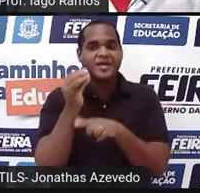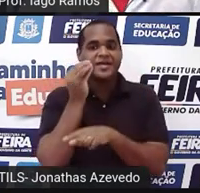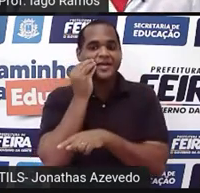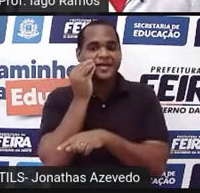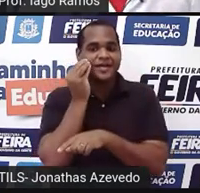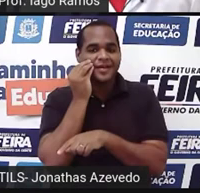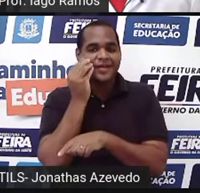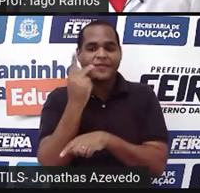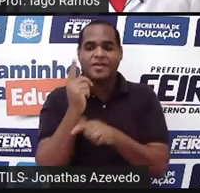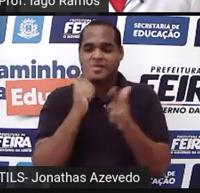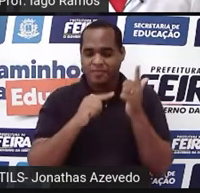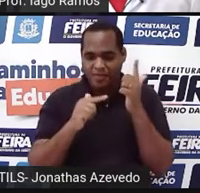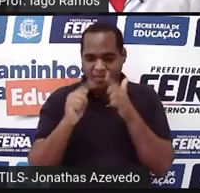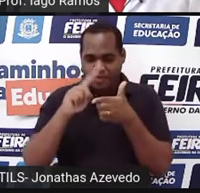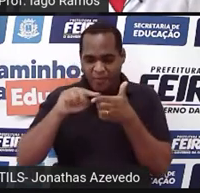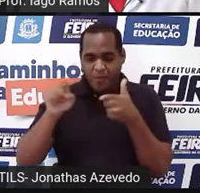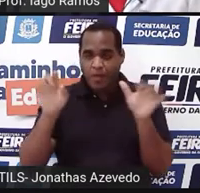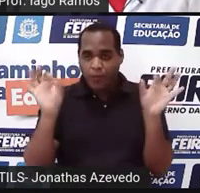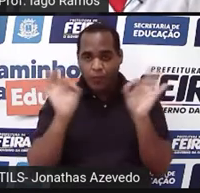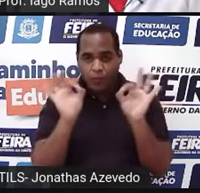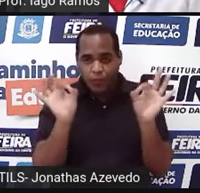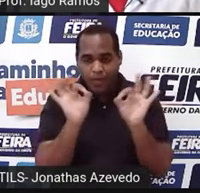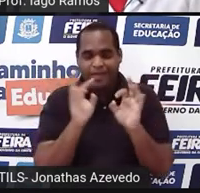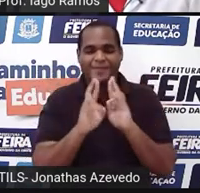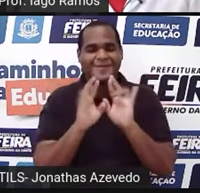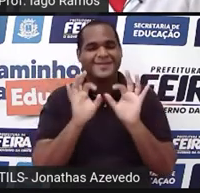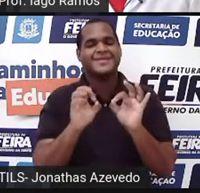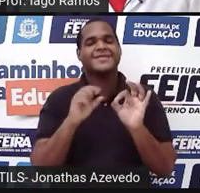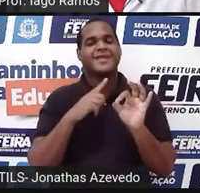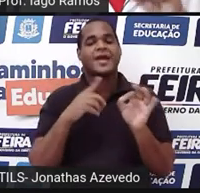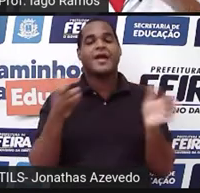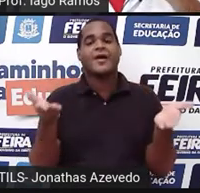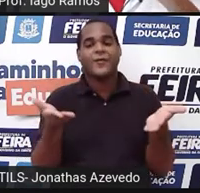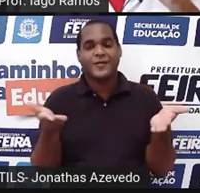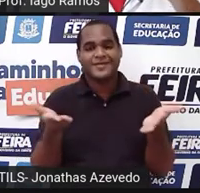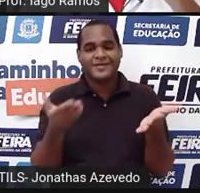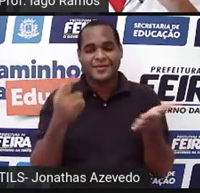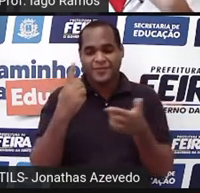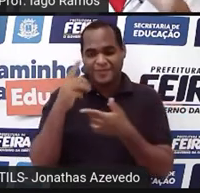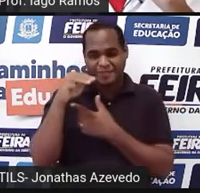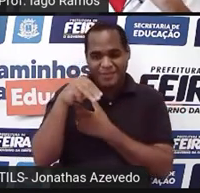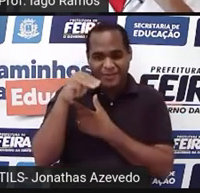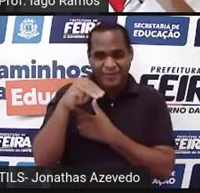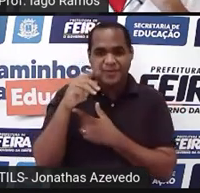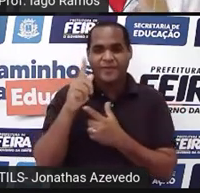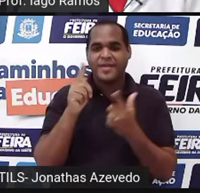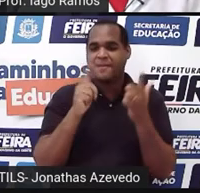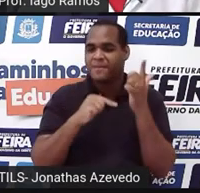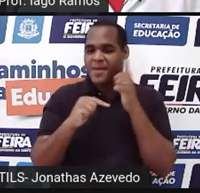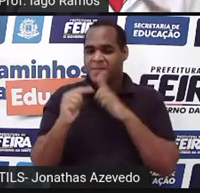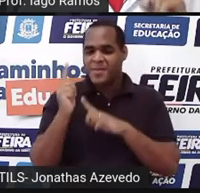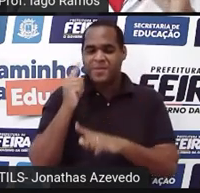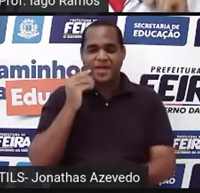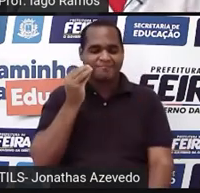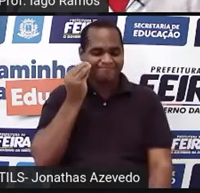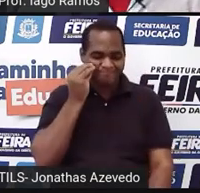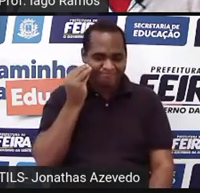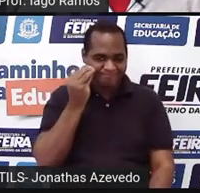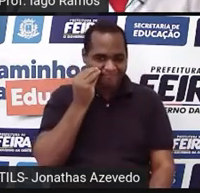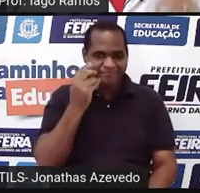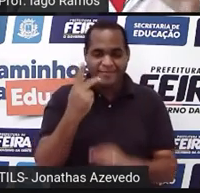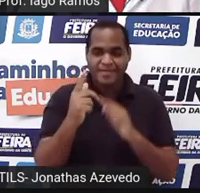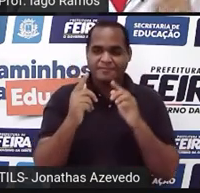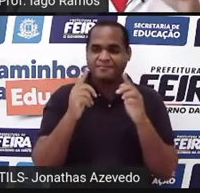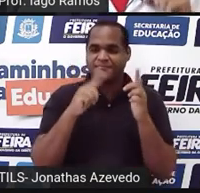resolver esse probleminha aqui. Tá bom? Então, aqui agora vai ser um minutinho para você tentar usar